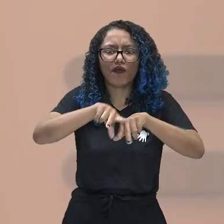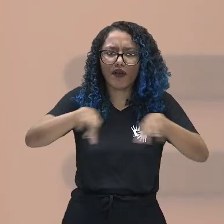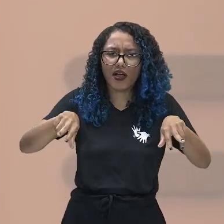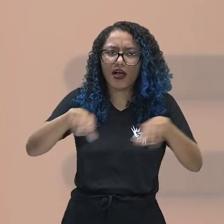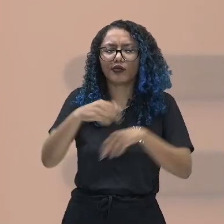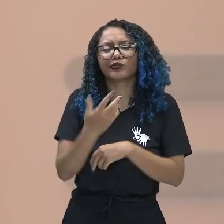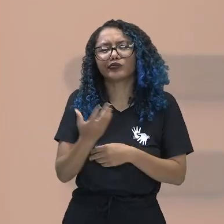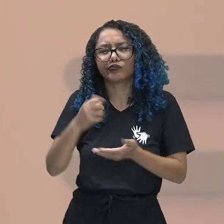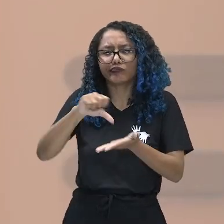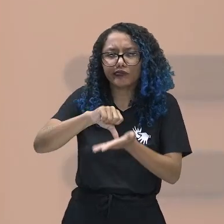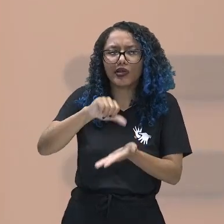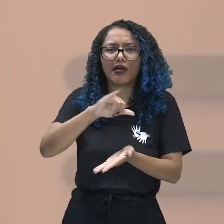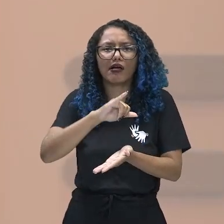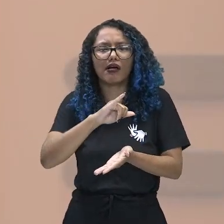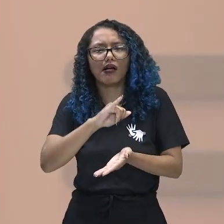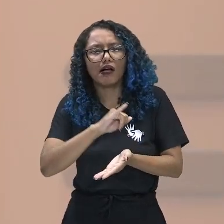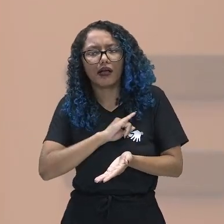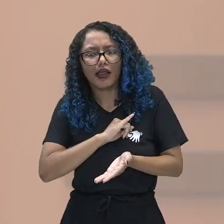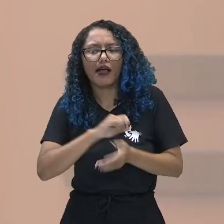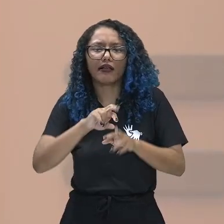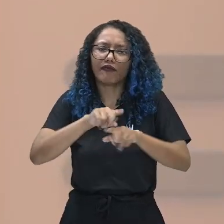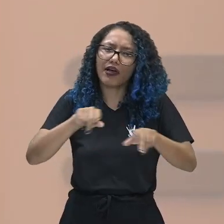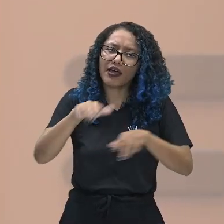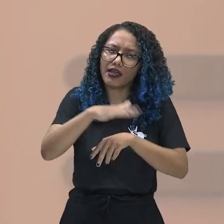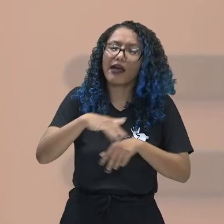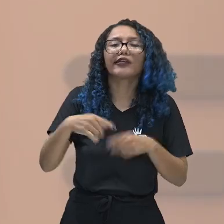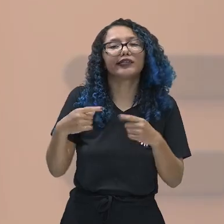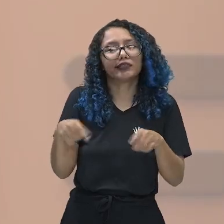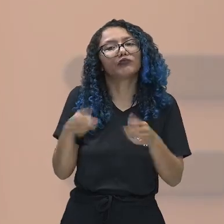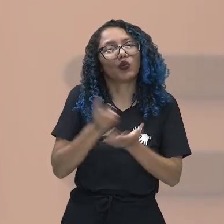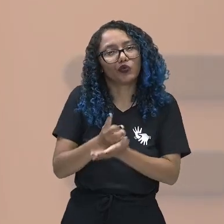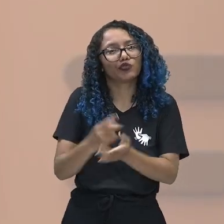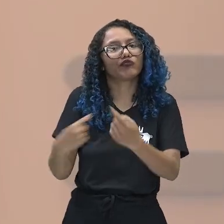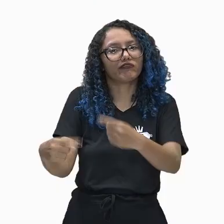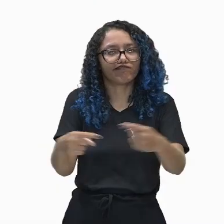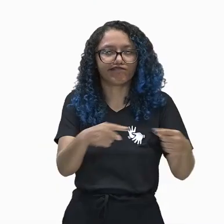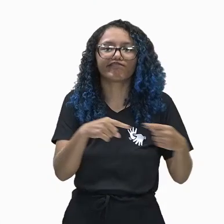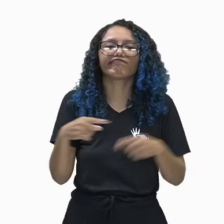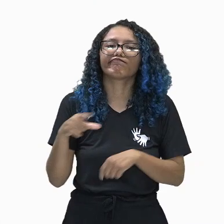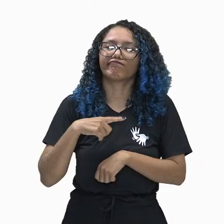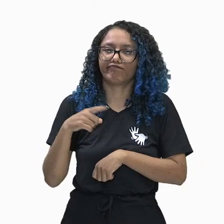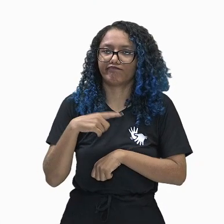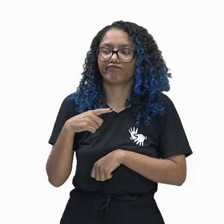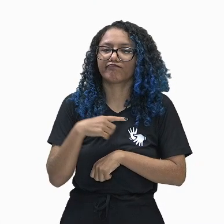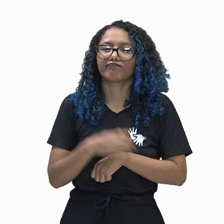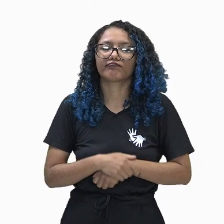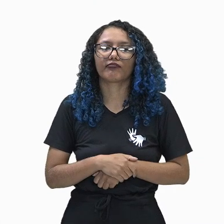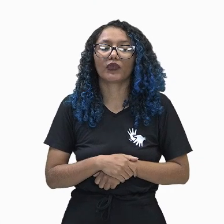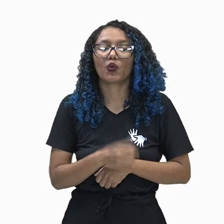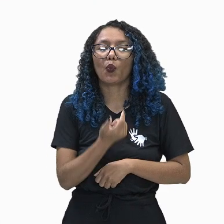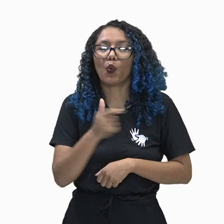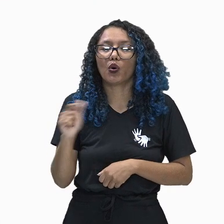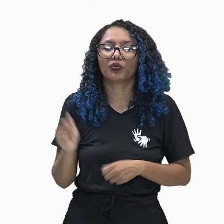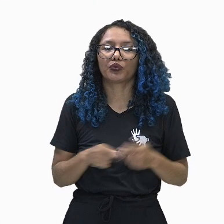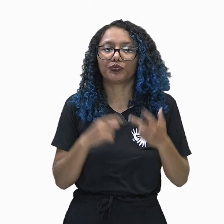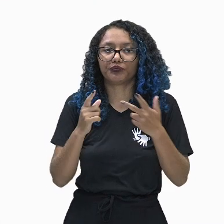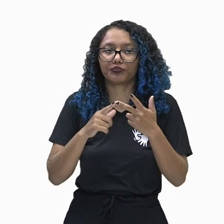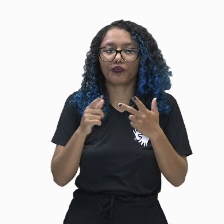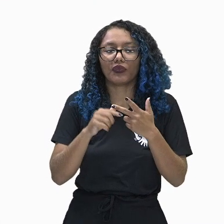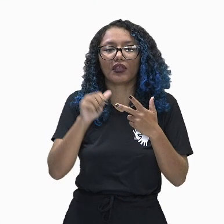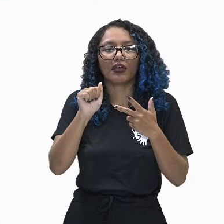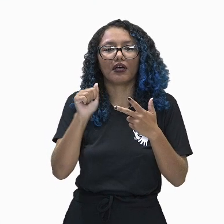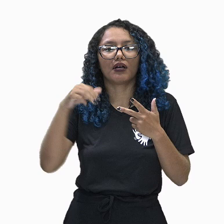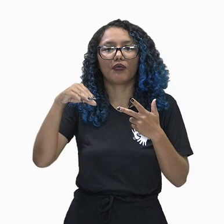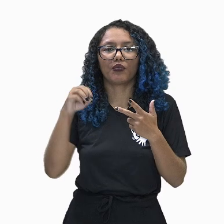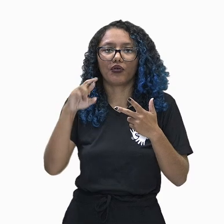Que são áreas ainda hoje que disputam ali certos territórios, tá? Então, acompanhem comigo o outro povo que é, então, aí